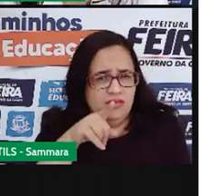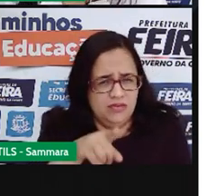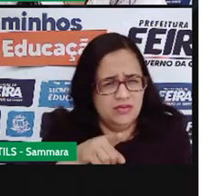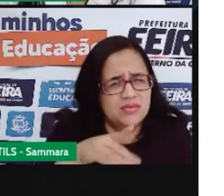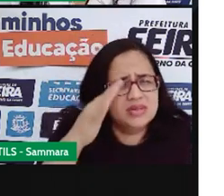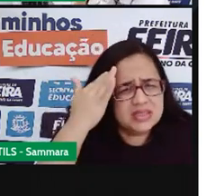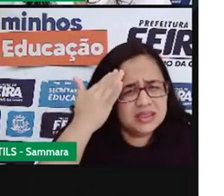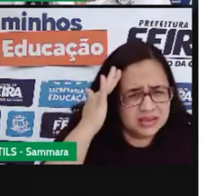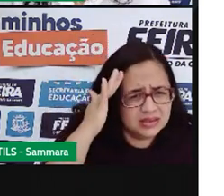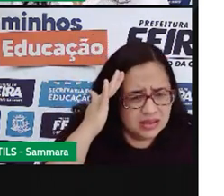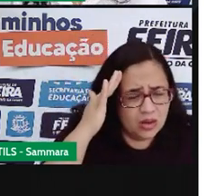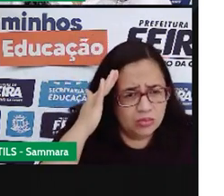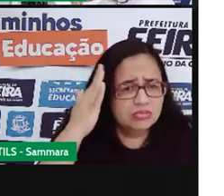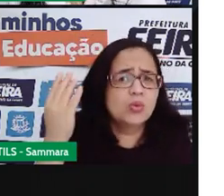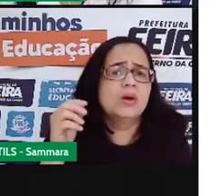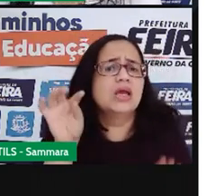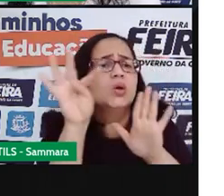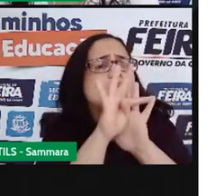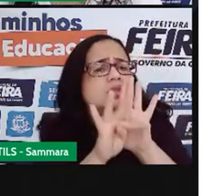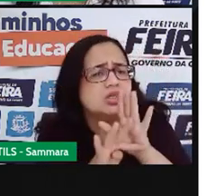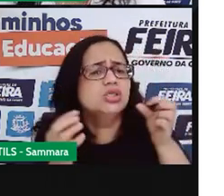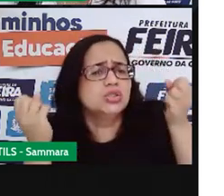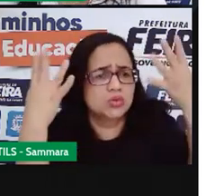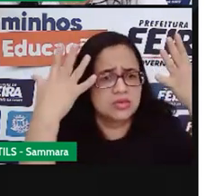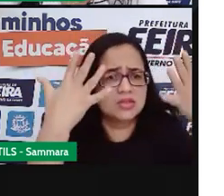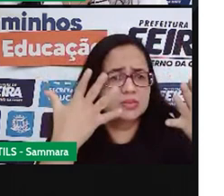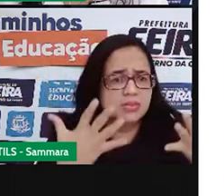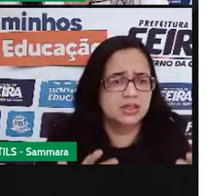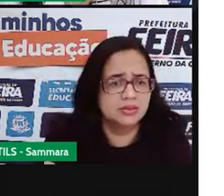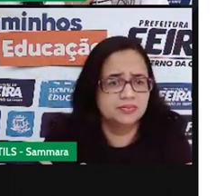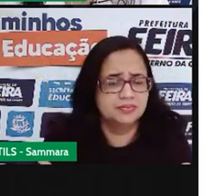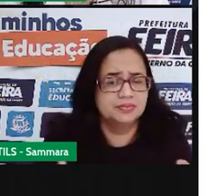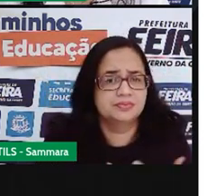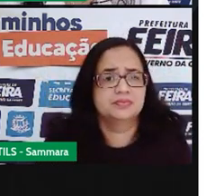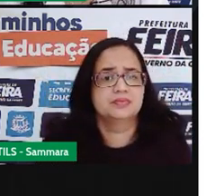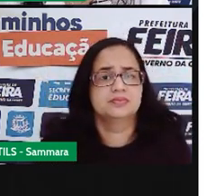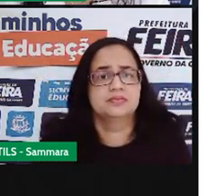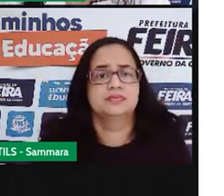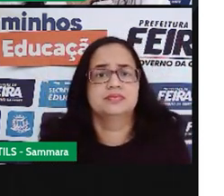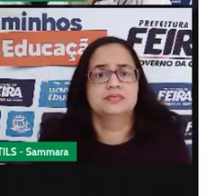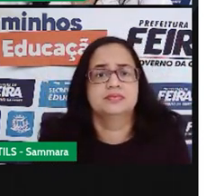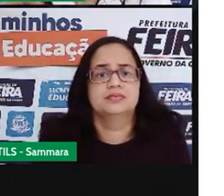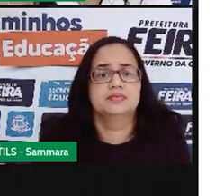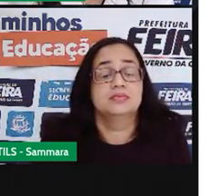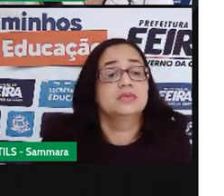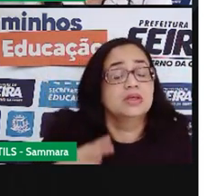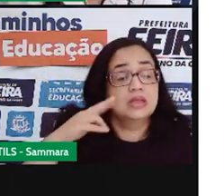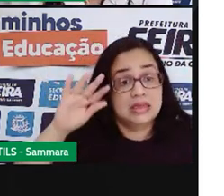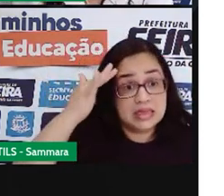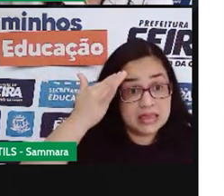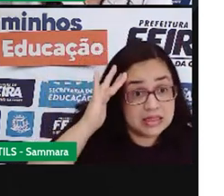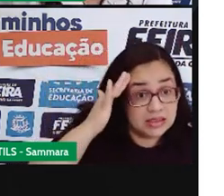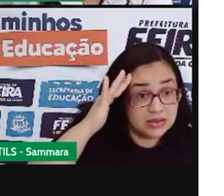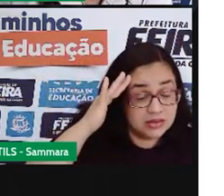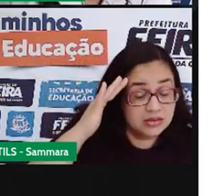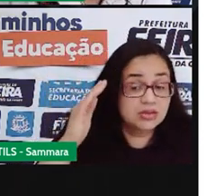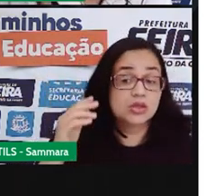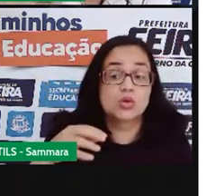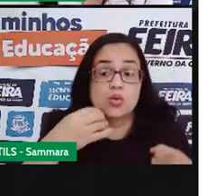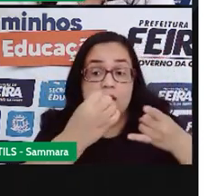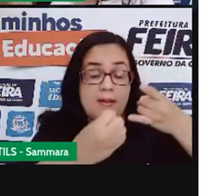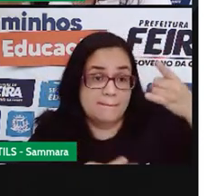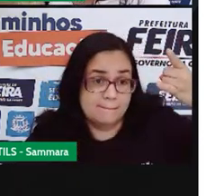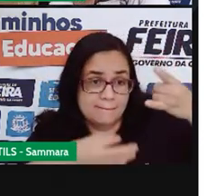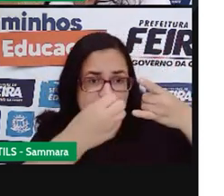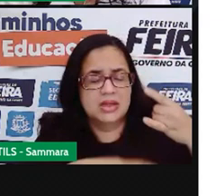Você compreendeu a mensagem do panfleto? Se você compreendeu, coloca aí no bate